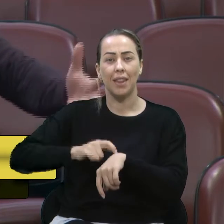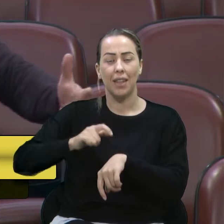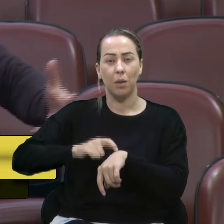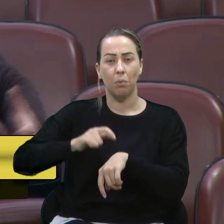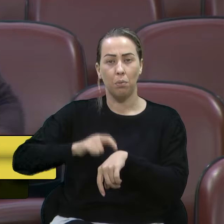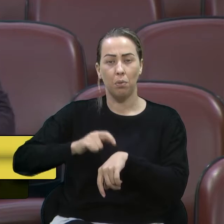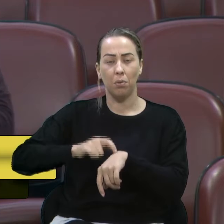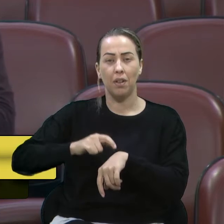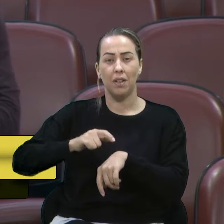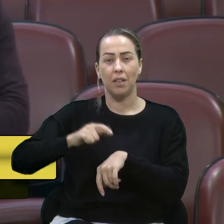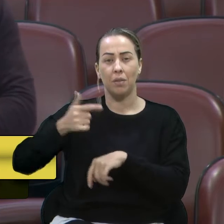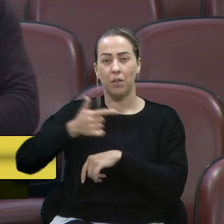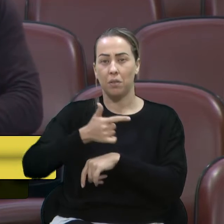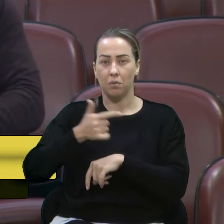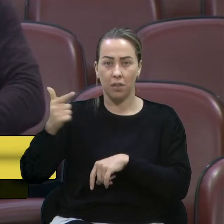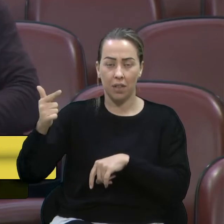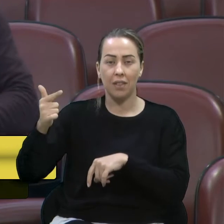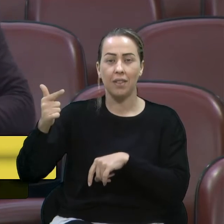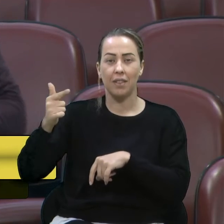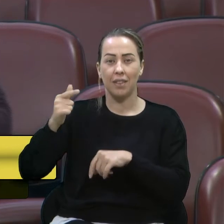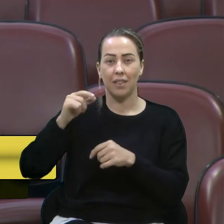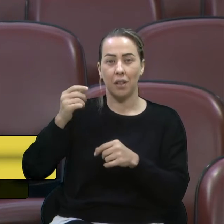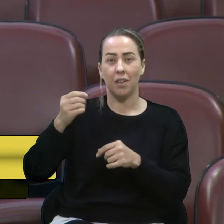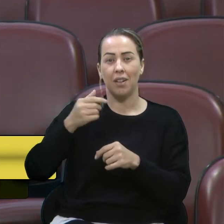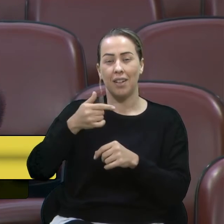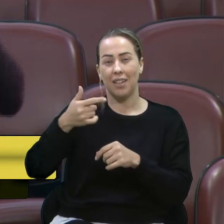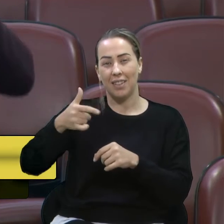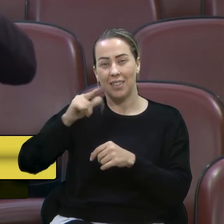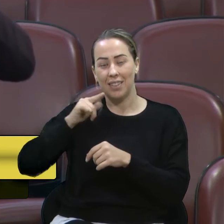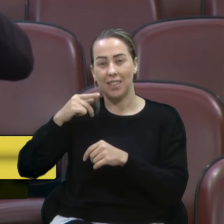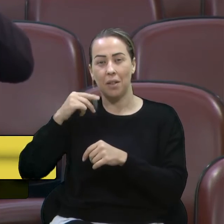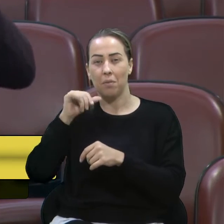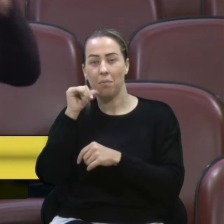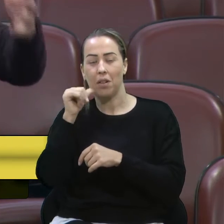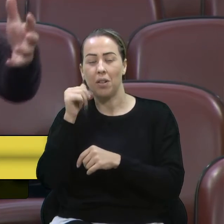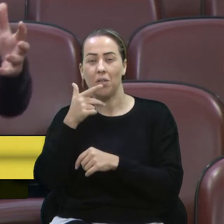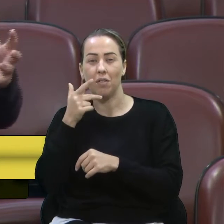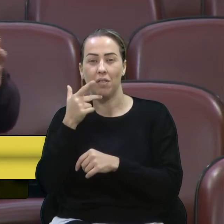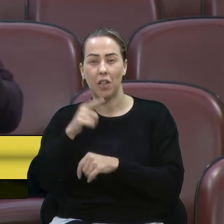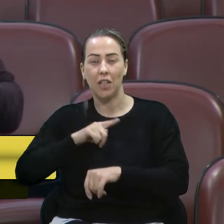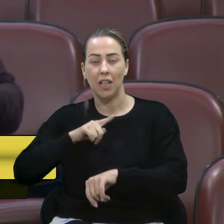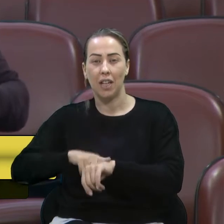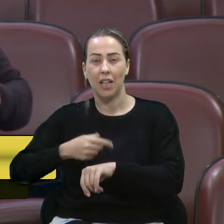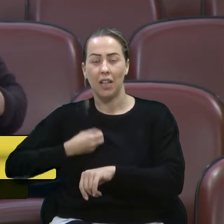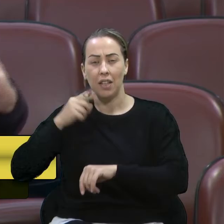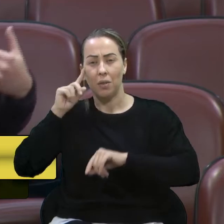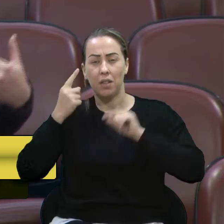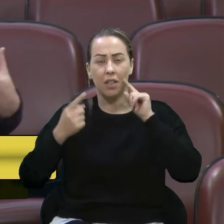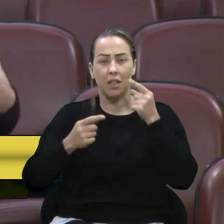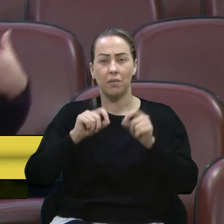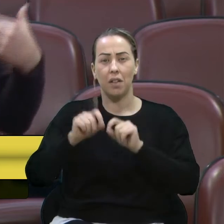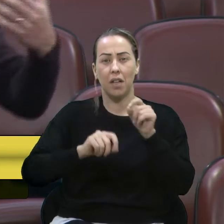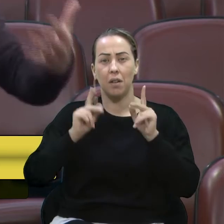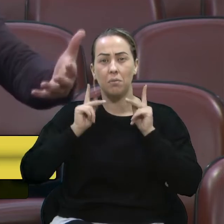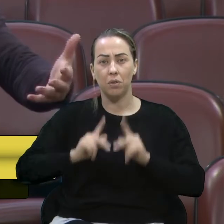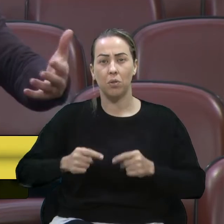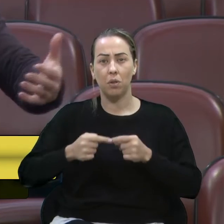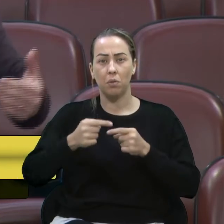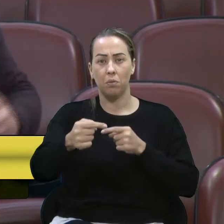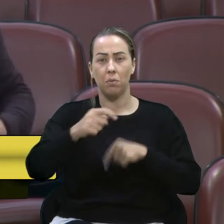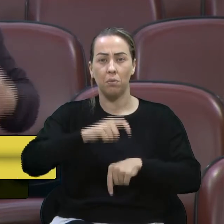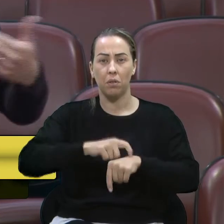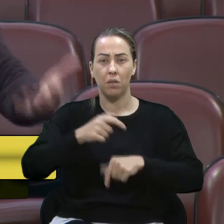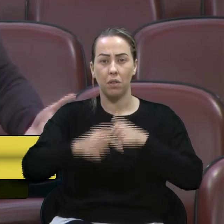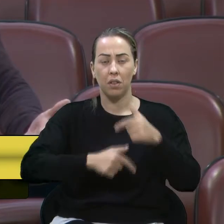que não têm tempo, elas acabam não colocando na agenda, como o vereador Marcon falou, e deram alguma ideia, de a pessoa, durante o trabalho,